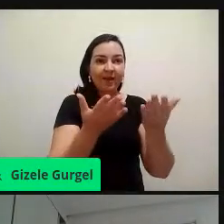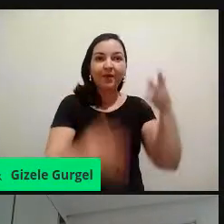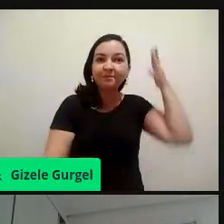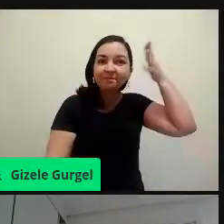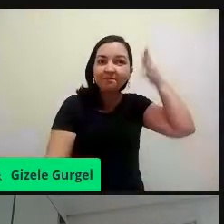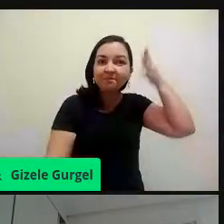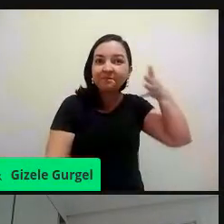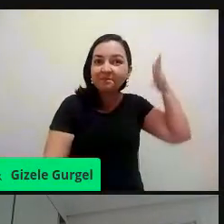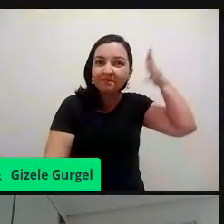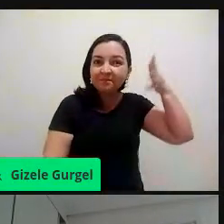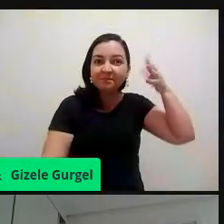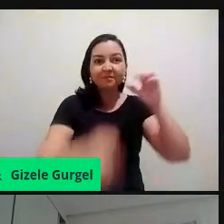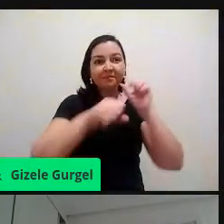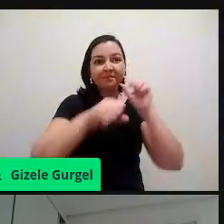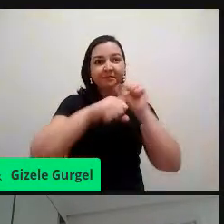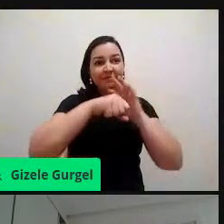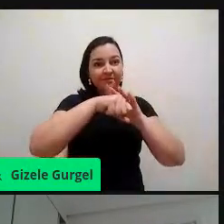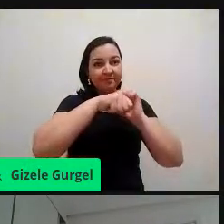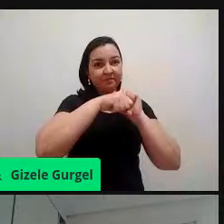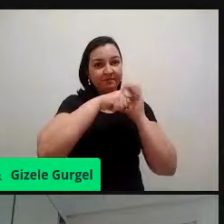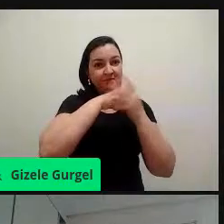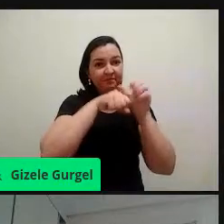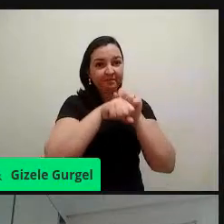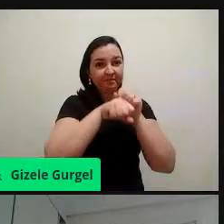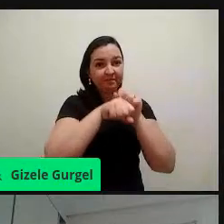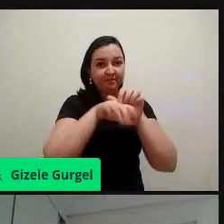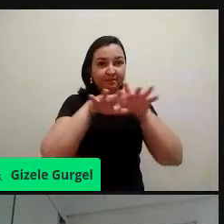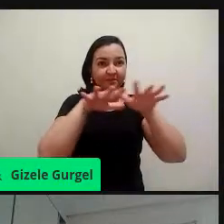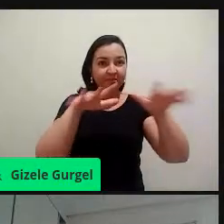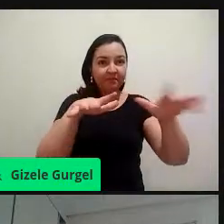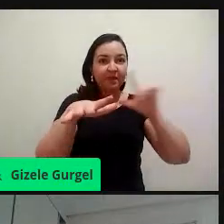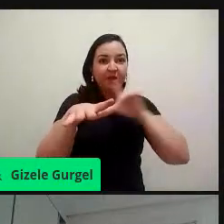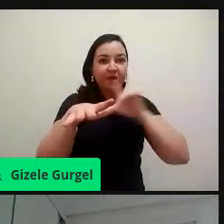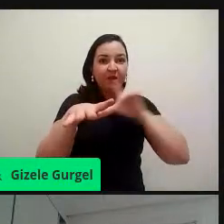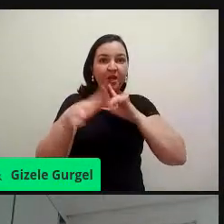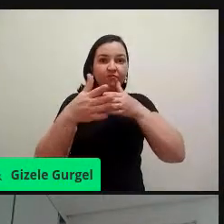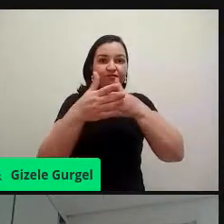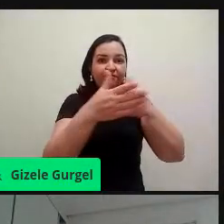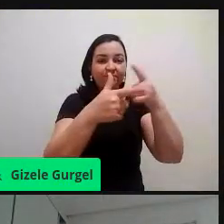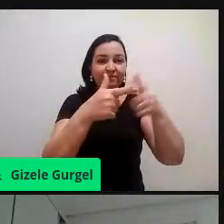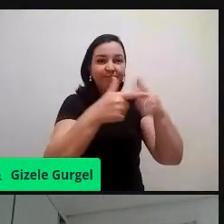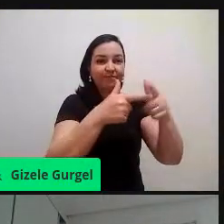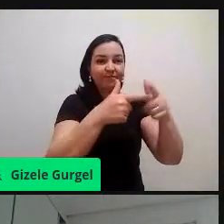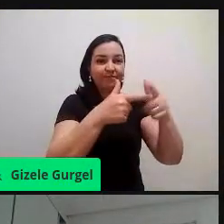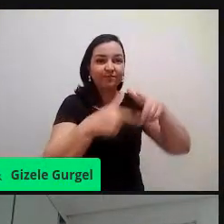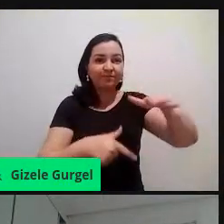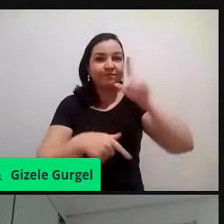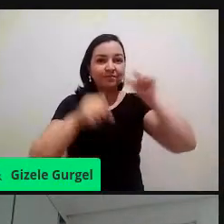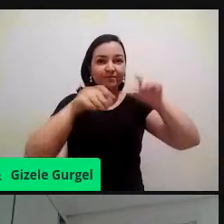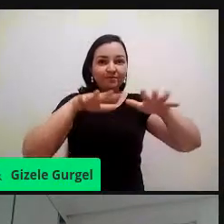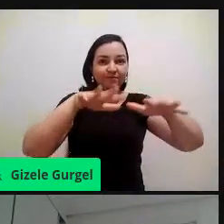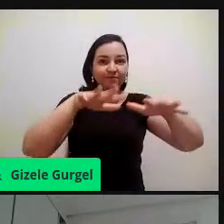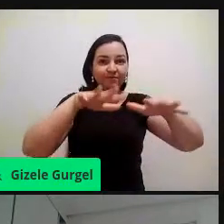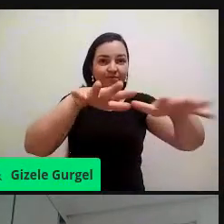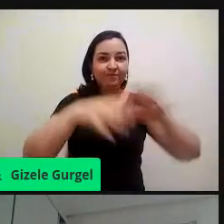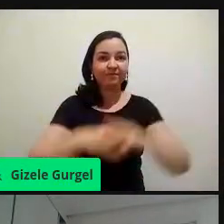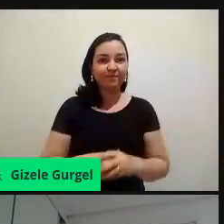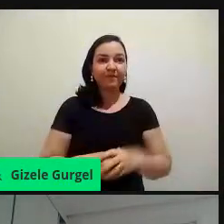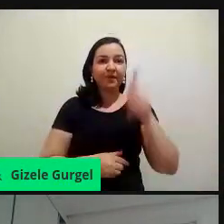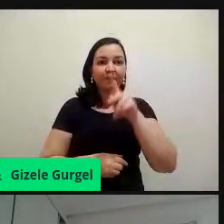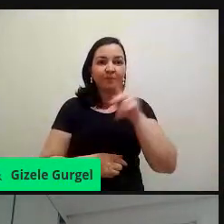no Ambiente Marinho, que contará com a participação da professora Cláudia de Oliveira Cunha, que desde já agradeço